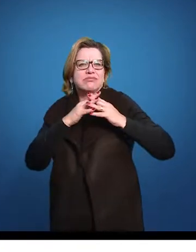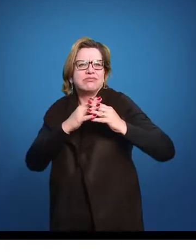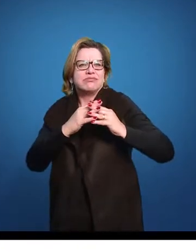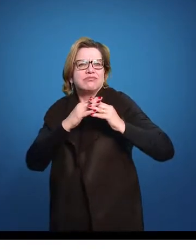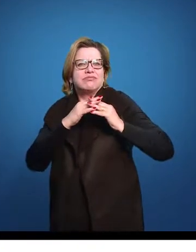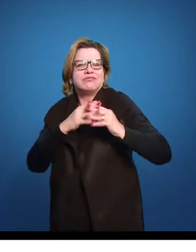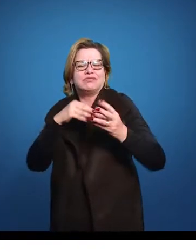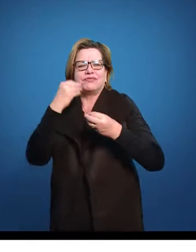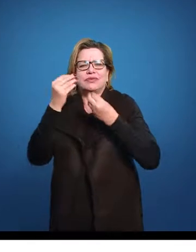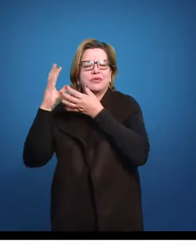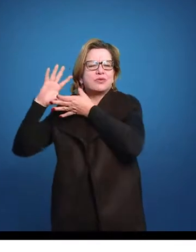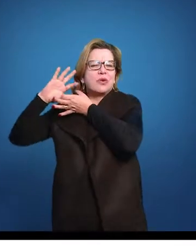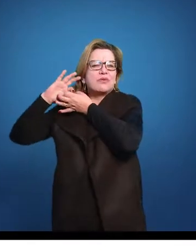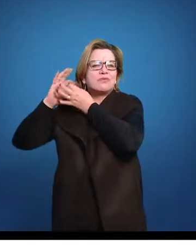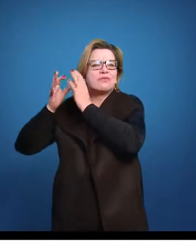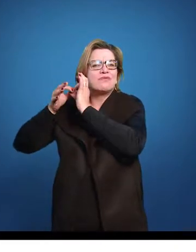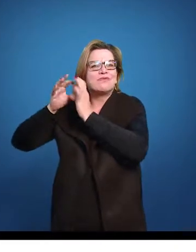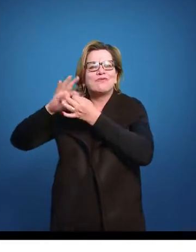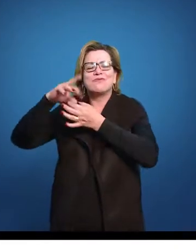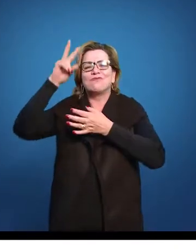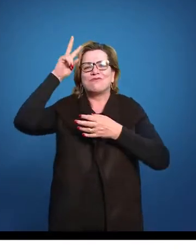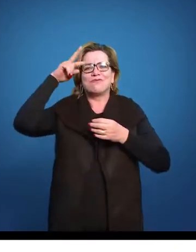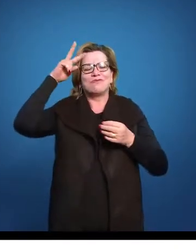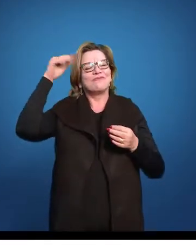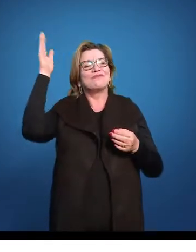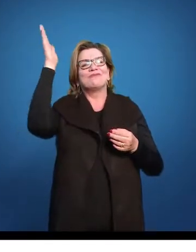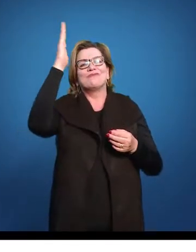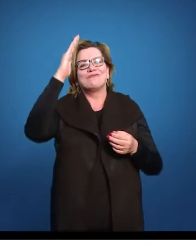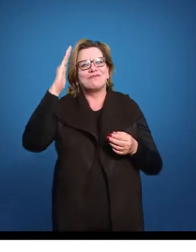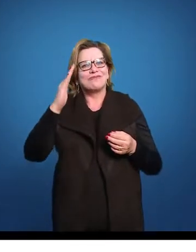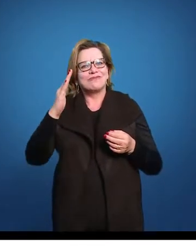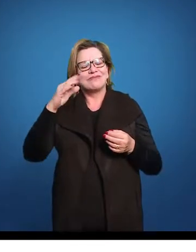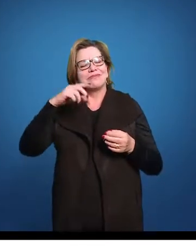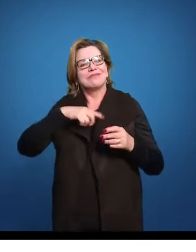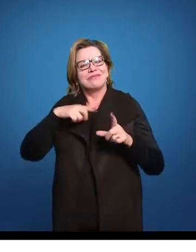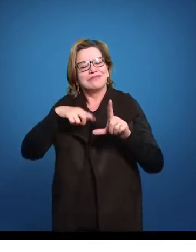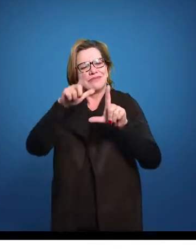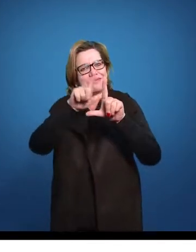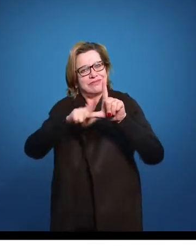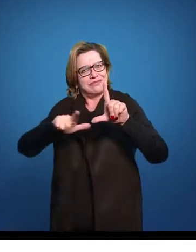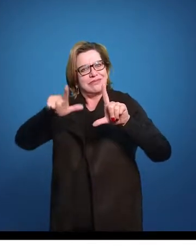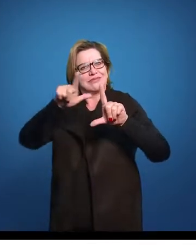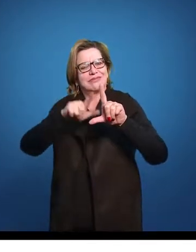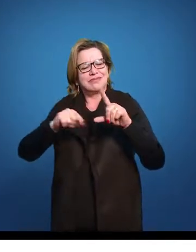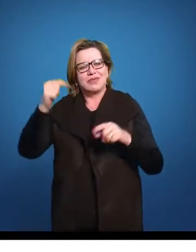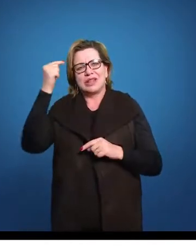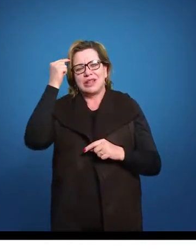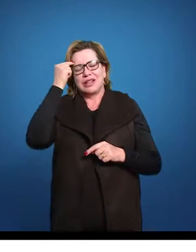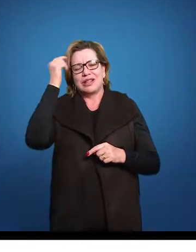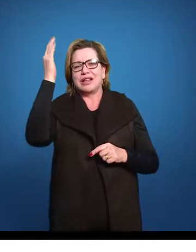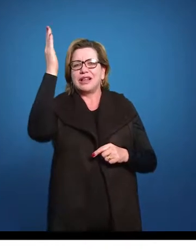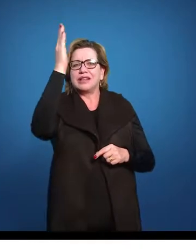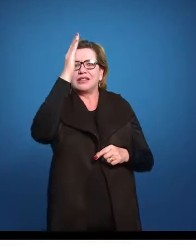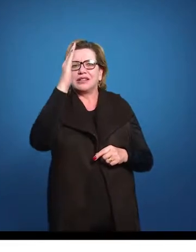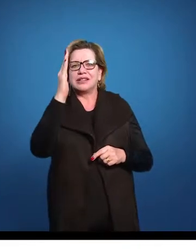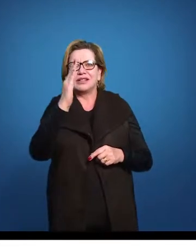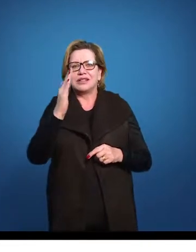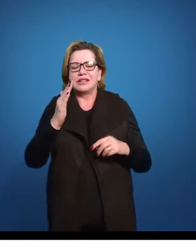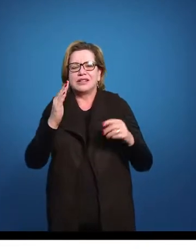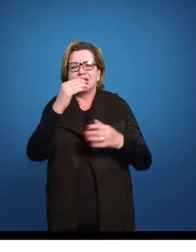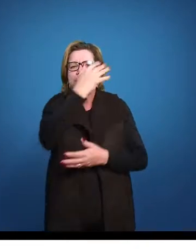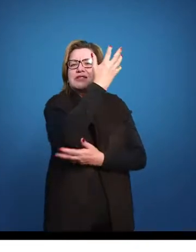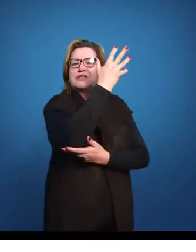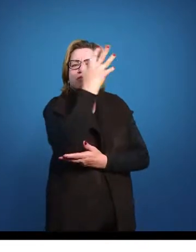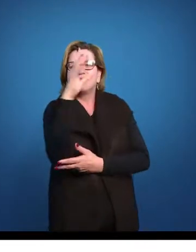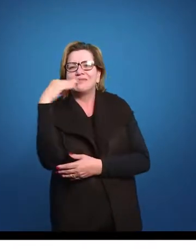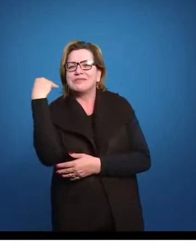contexto histórico. A gente tem toda uma literatura que está pensando o Brasil, nessa natureza